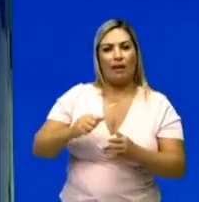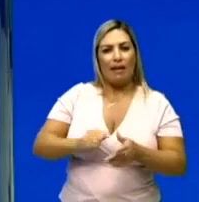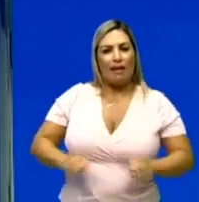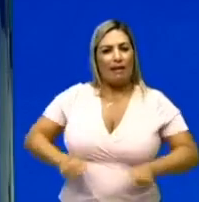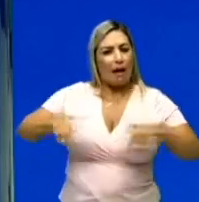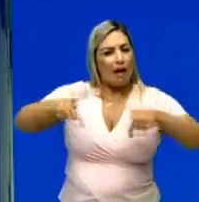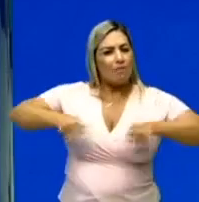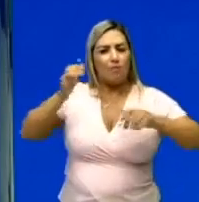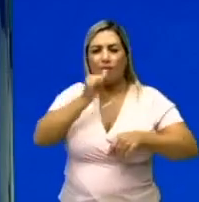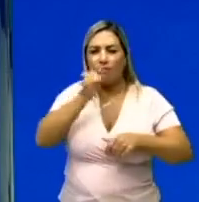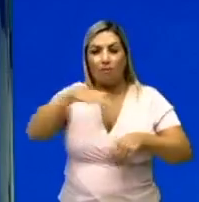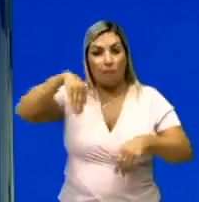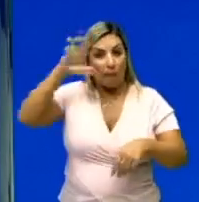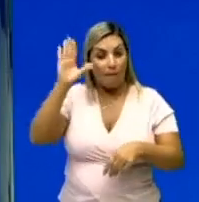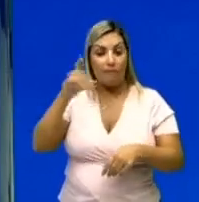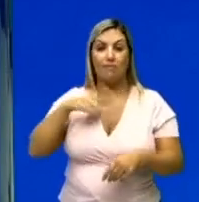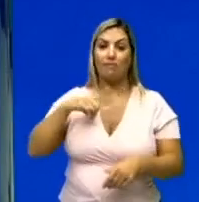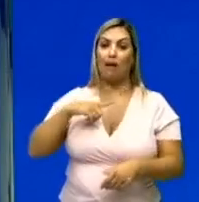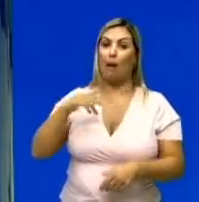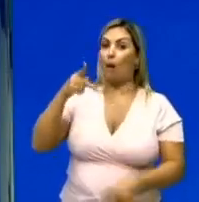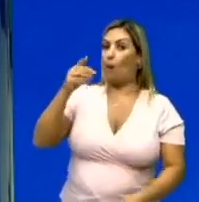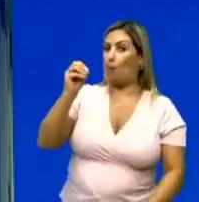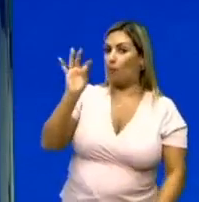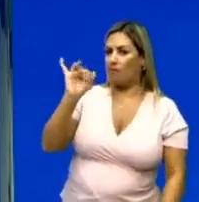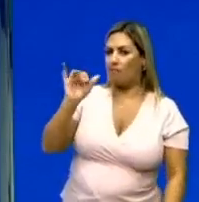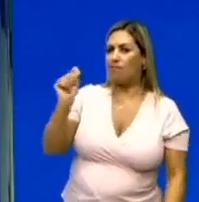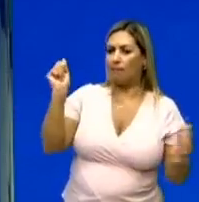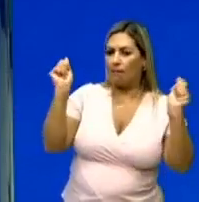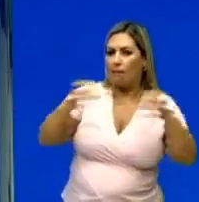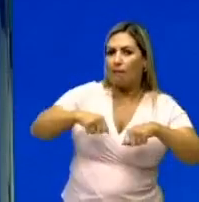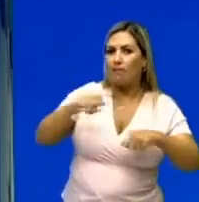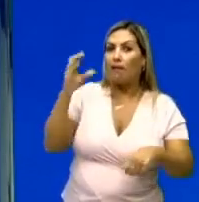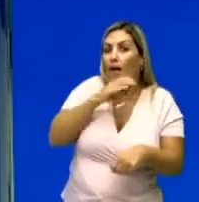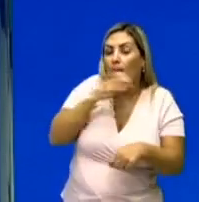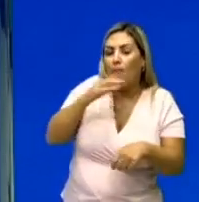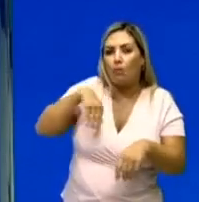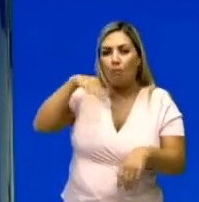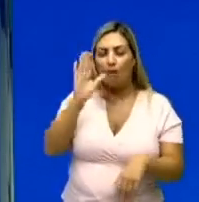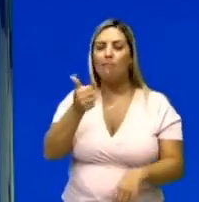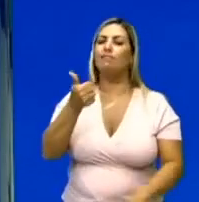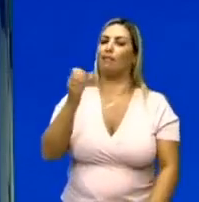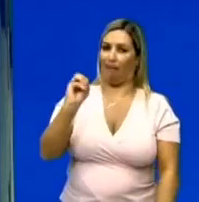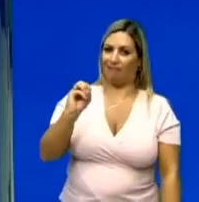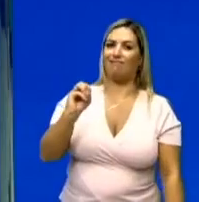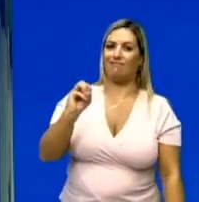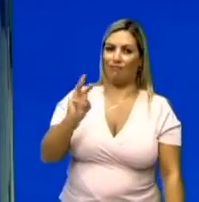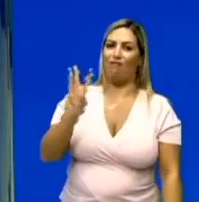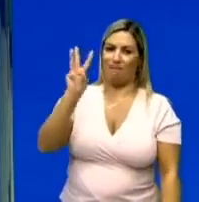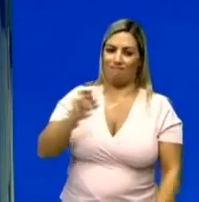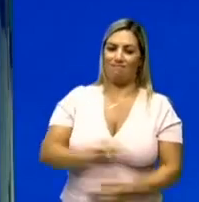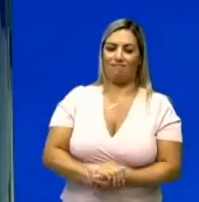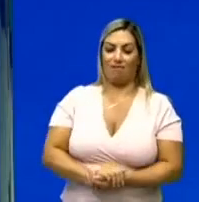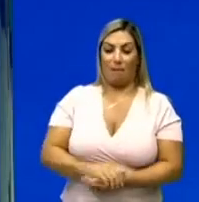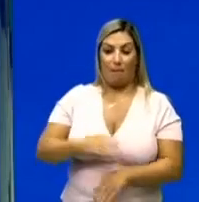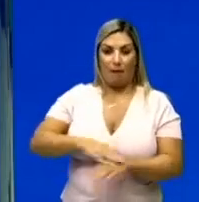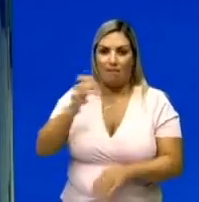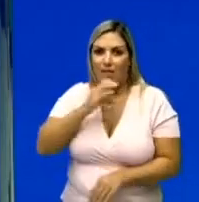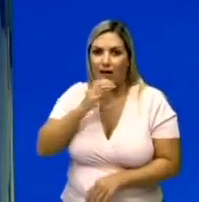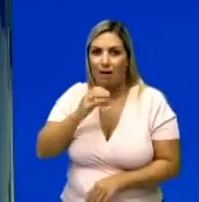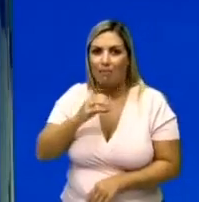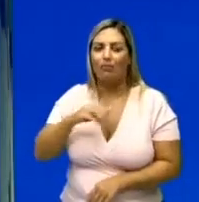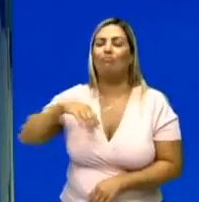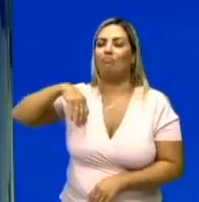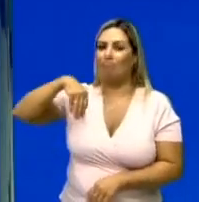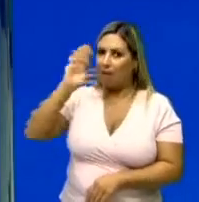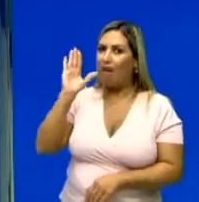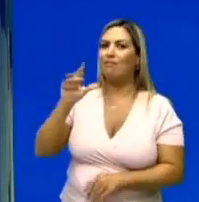energia, a minha potência vai ser a capacidade, a rapidez que você tem nesse gasto de energia. Quanto mais rápida a energia você